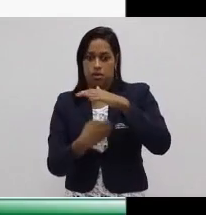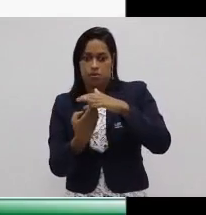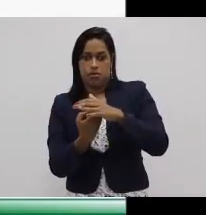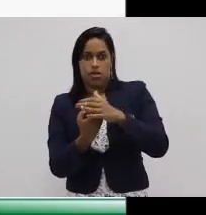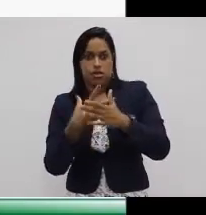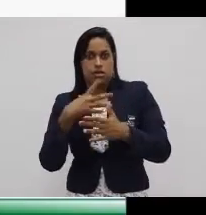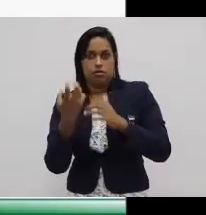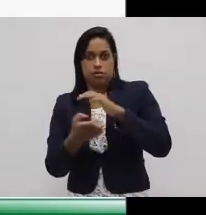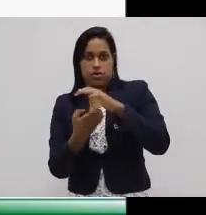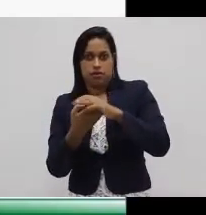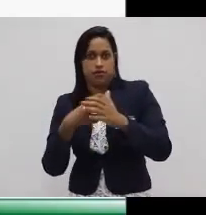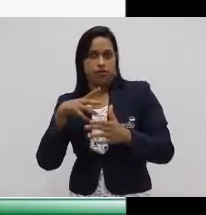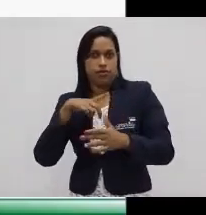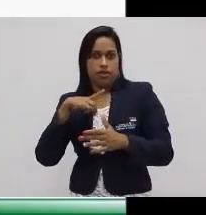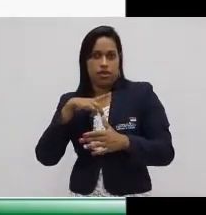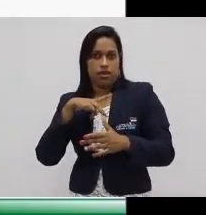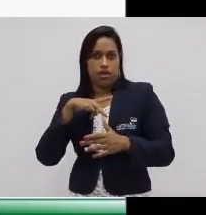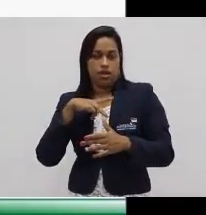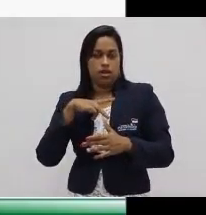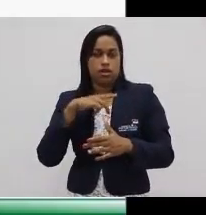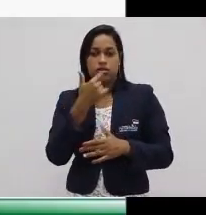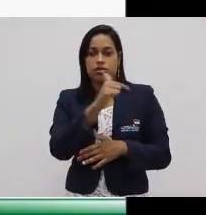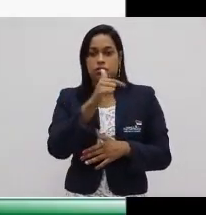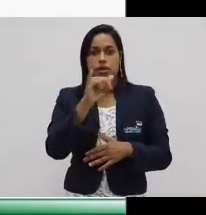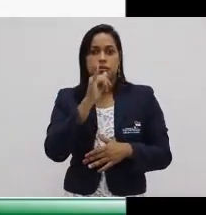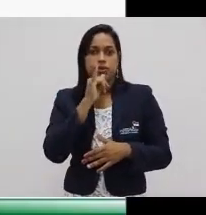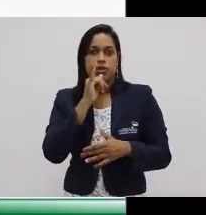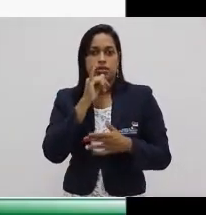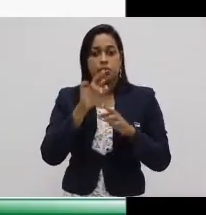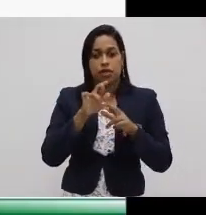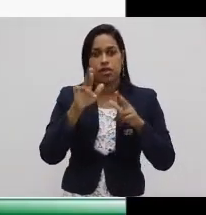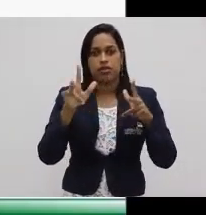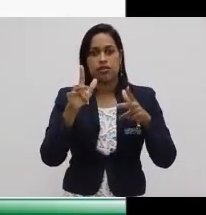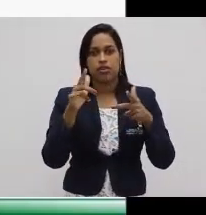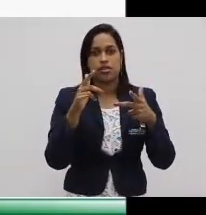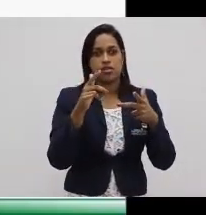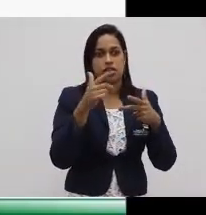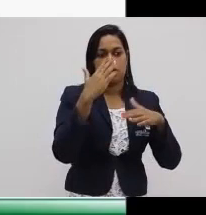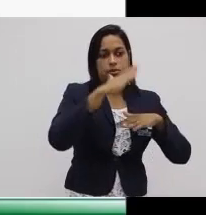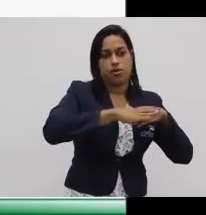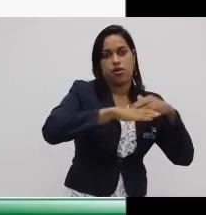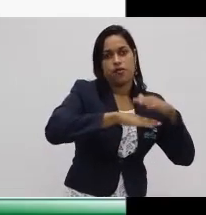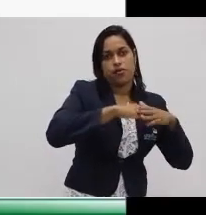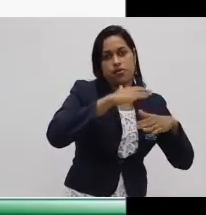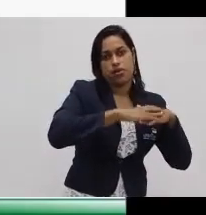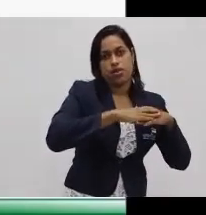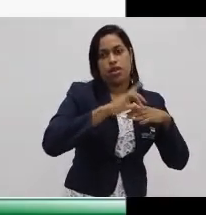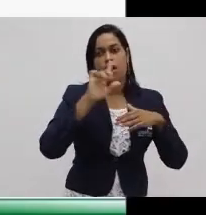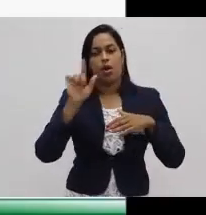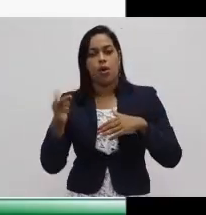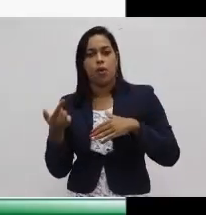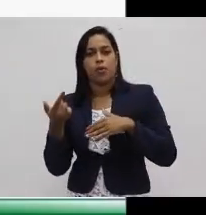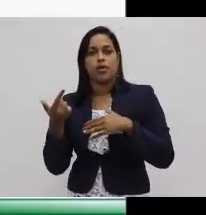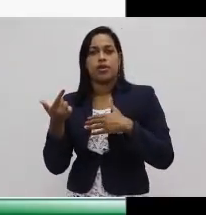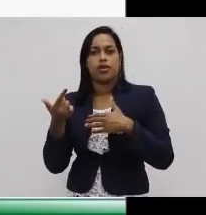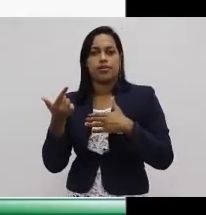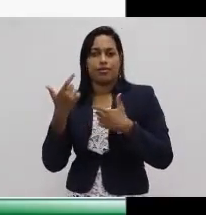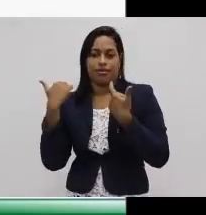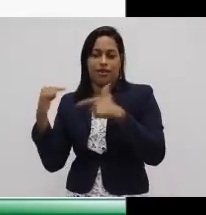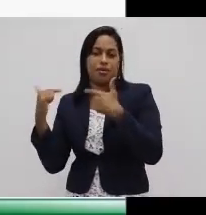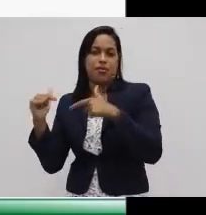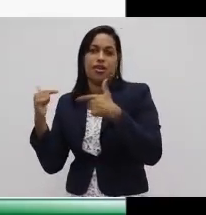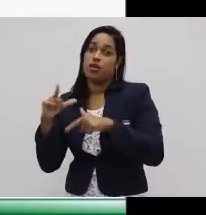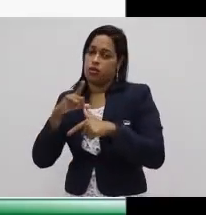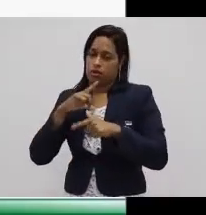e não há separação entre proprietário e empregado. Ou seja, claro que existe